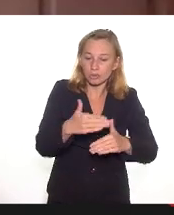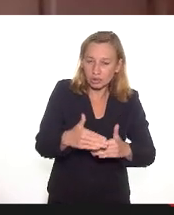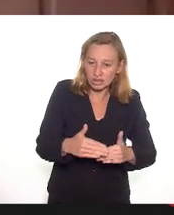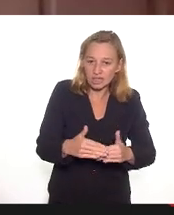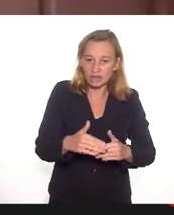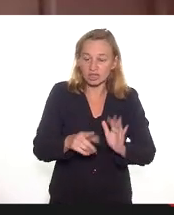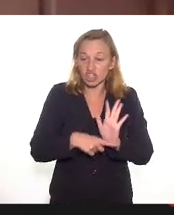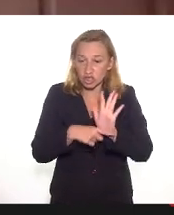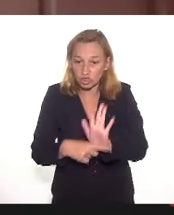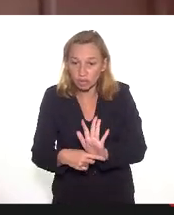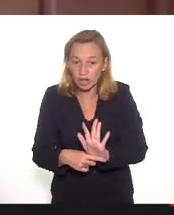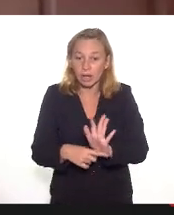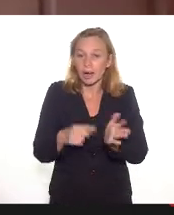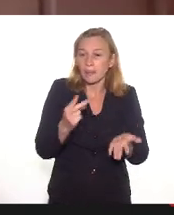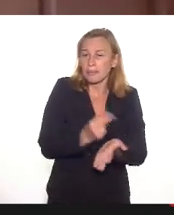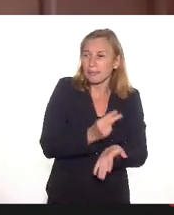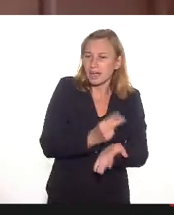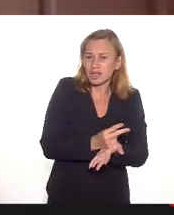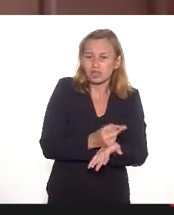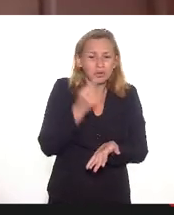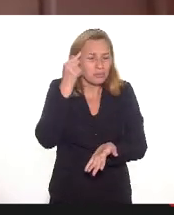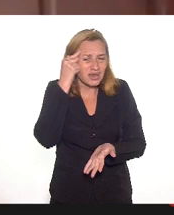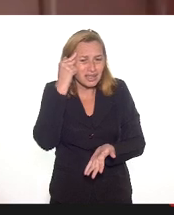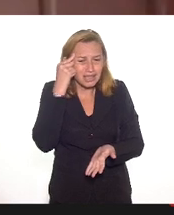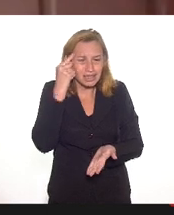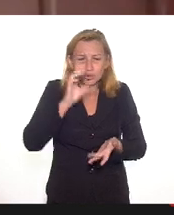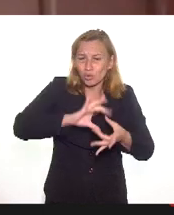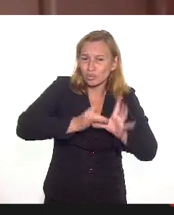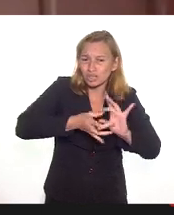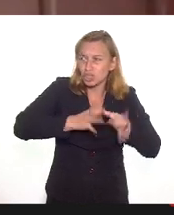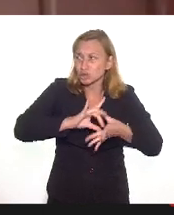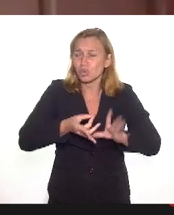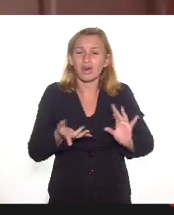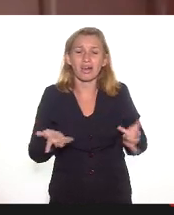cobertura, ainda que pensando nesse contexto